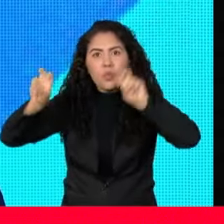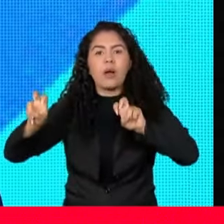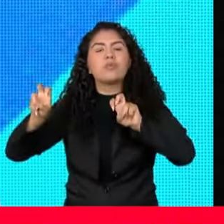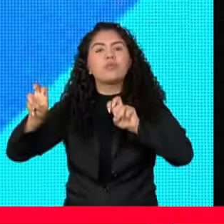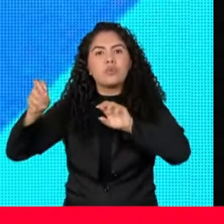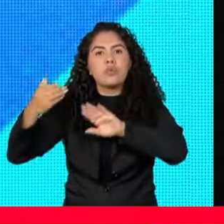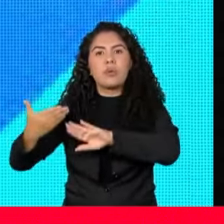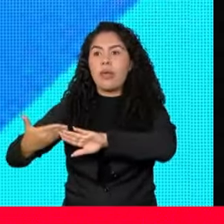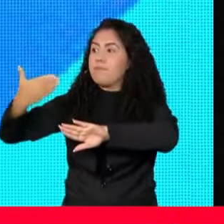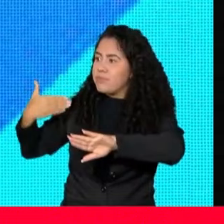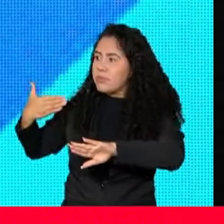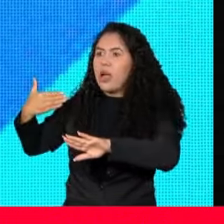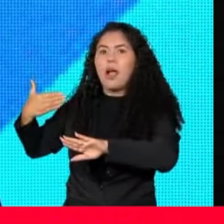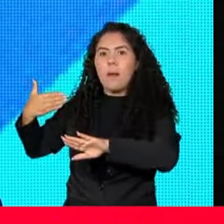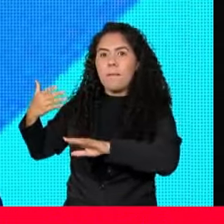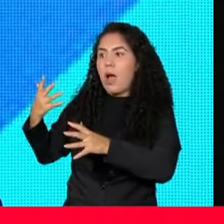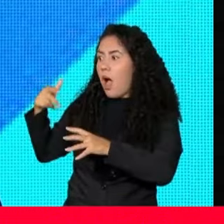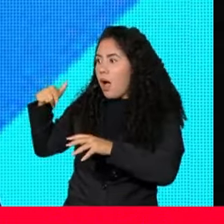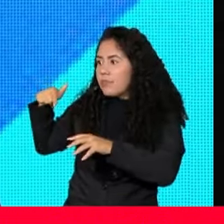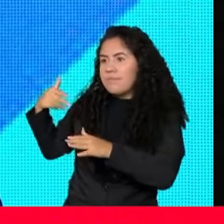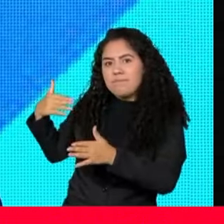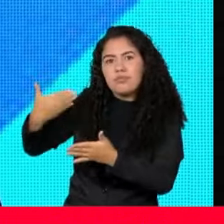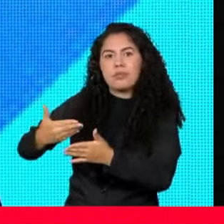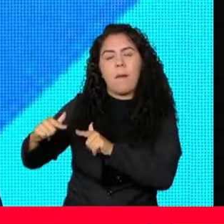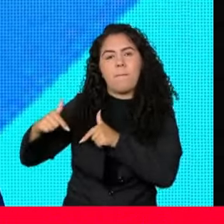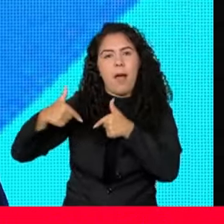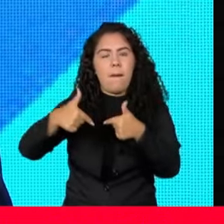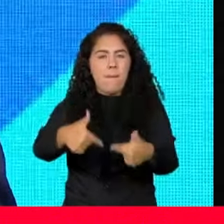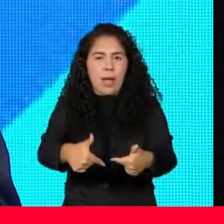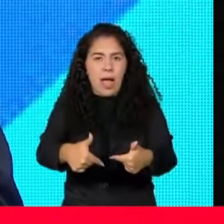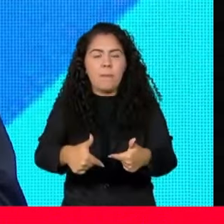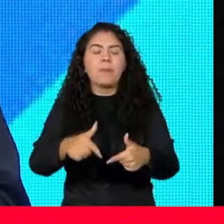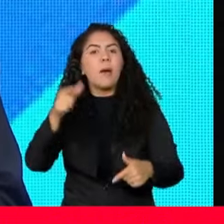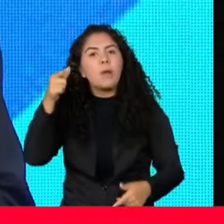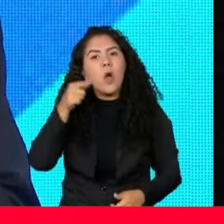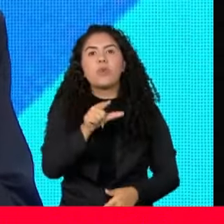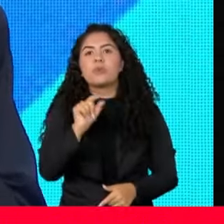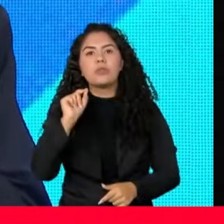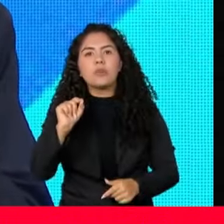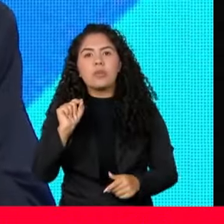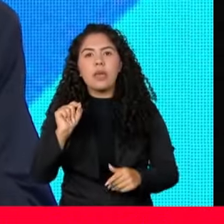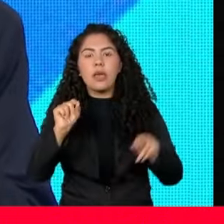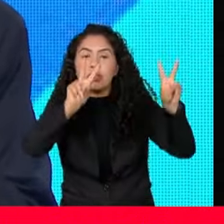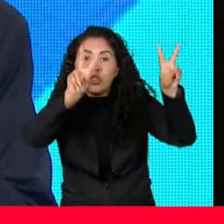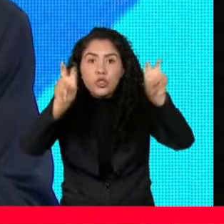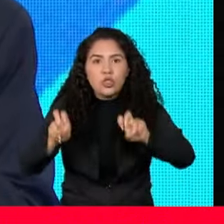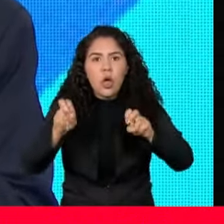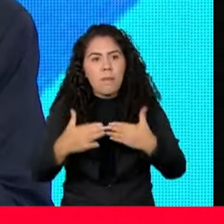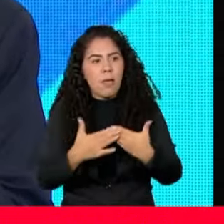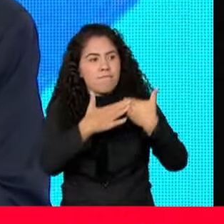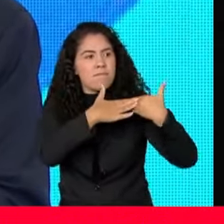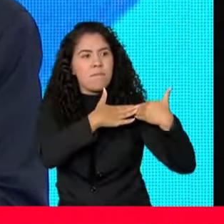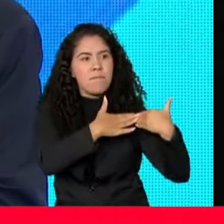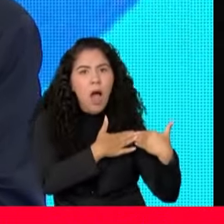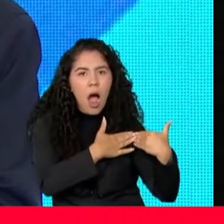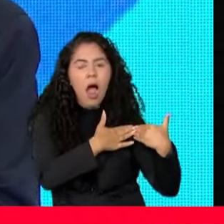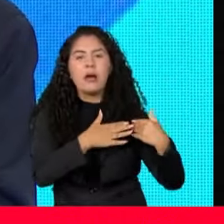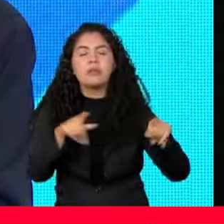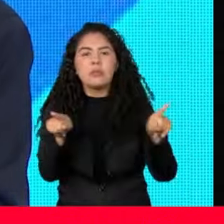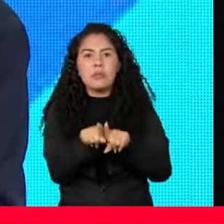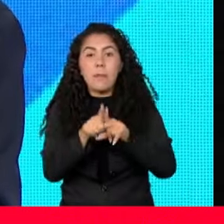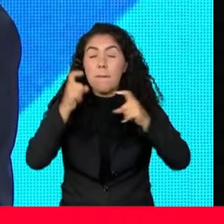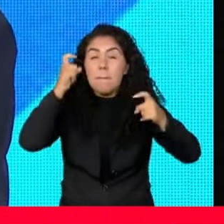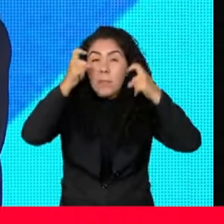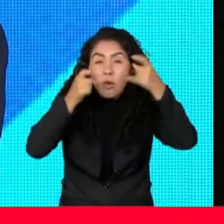enfrentamento às tragédias ambientais para aumentar o grau de responsabilidade e preocupação